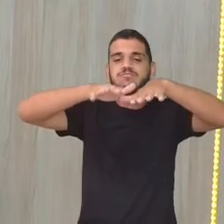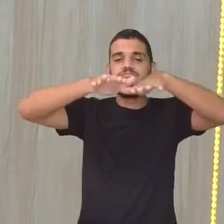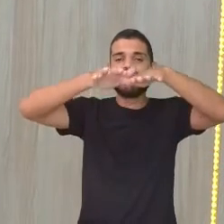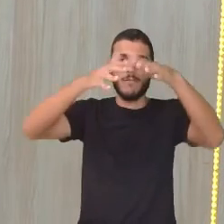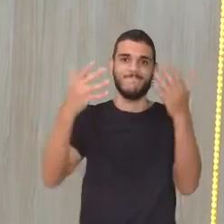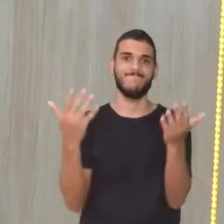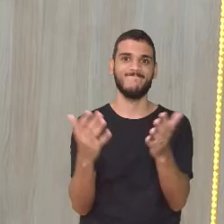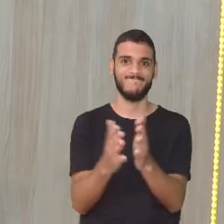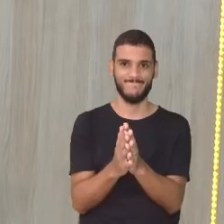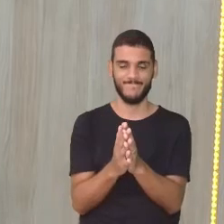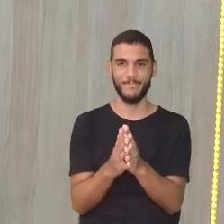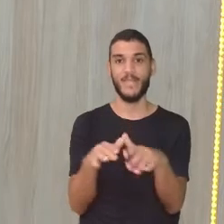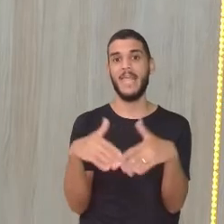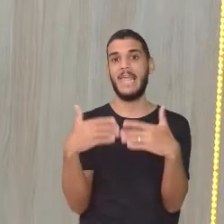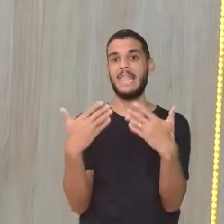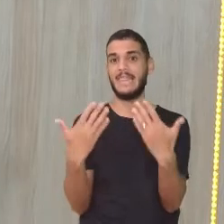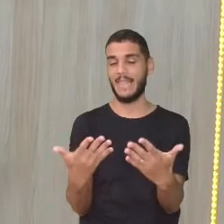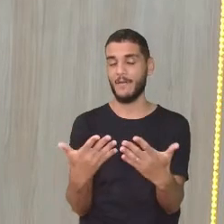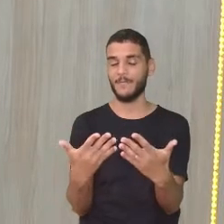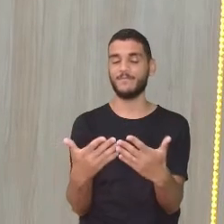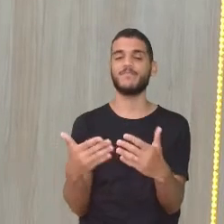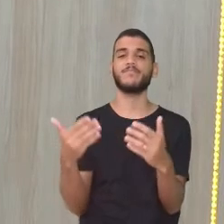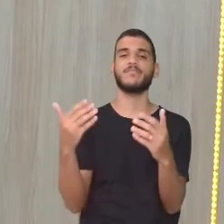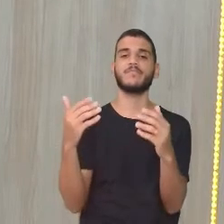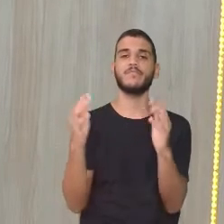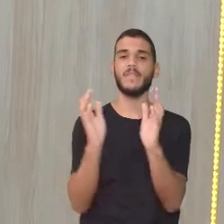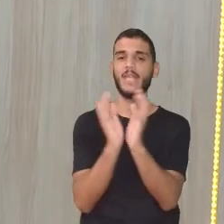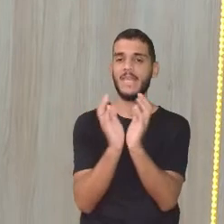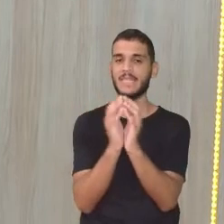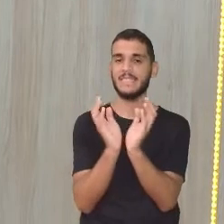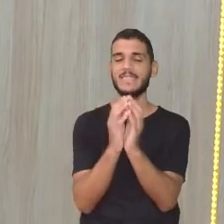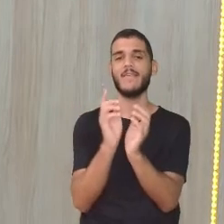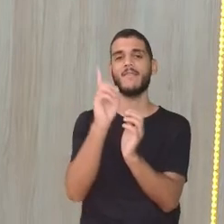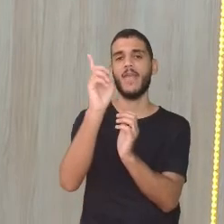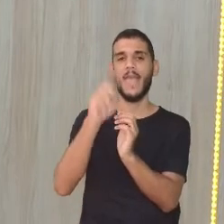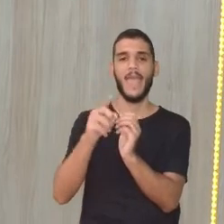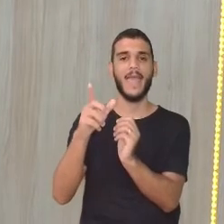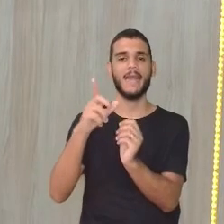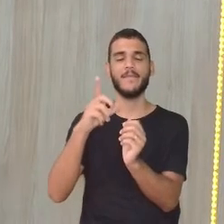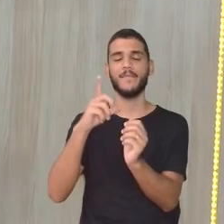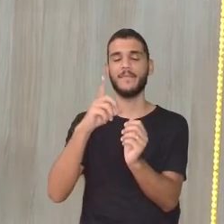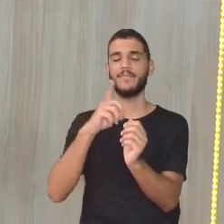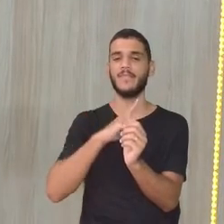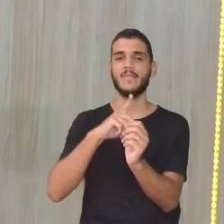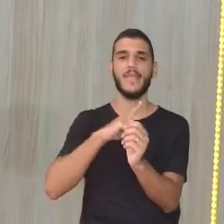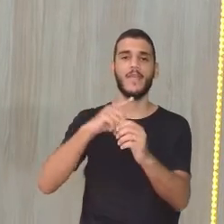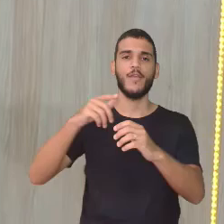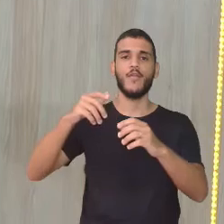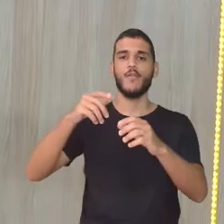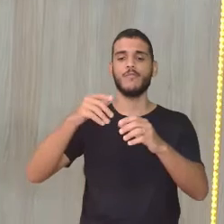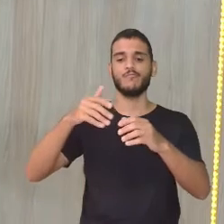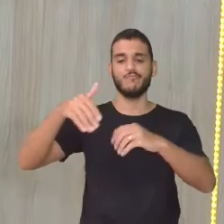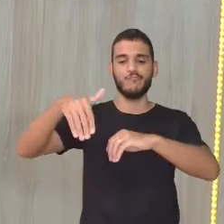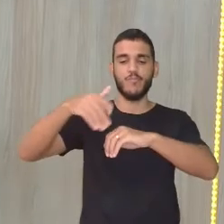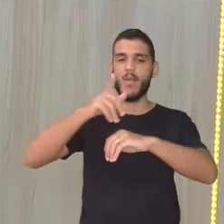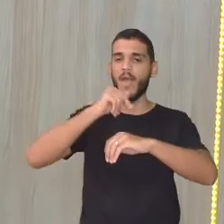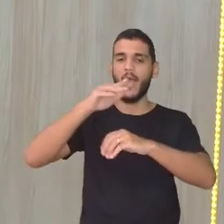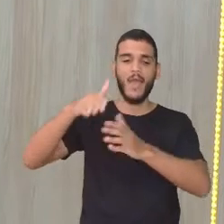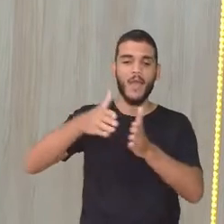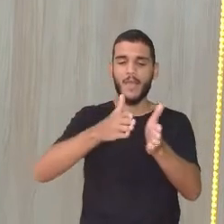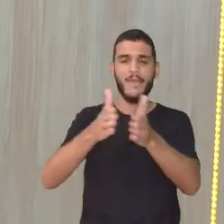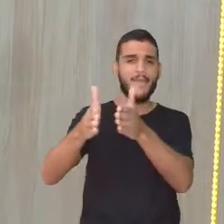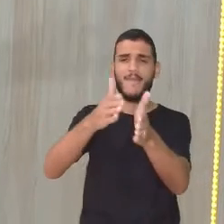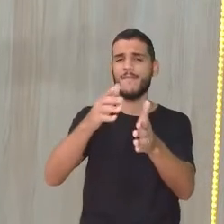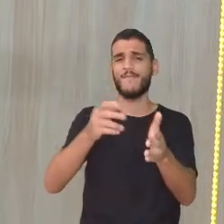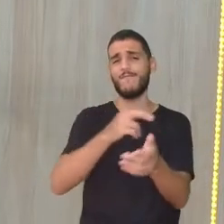né? Esses canais são o quê? São simplesmente a passagem dos nossos rios. Por dentro da nossa cidade. Então, assim, o canal